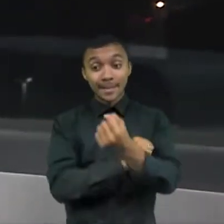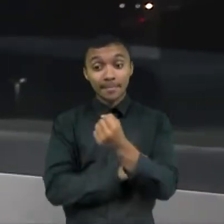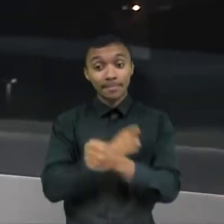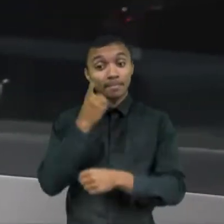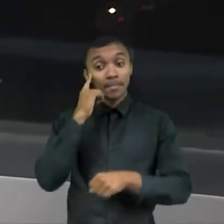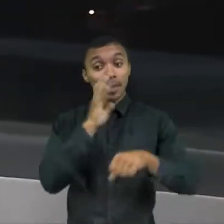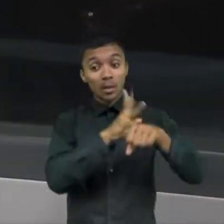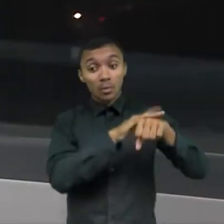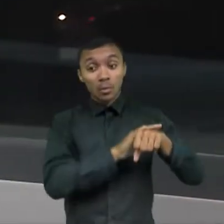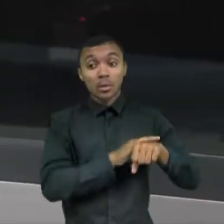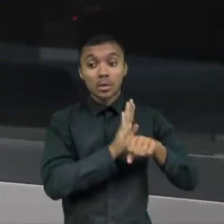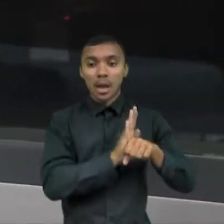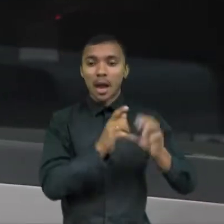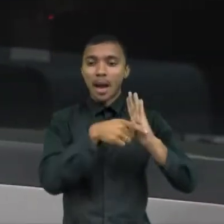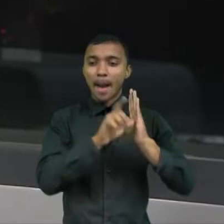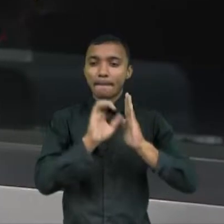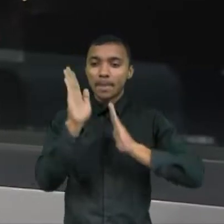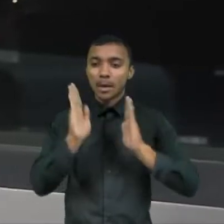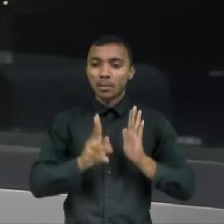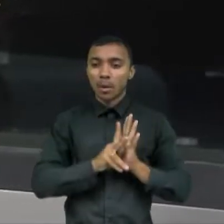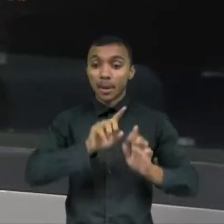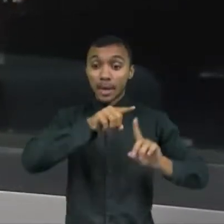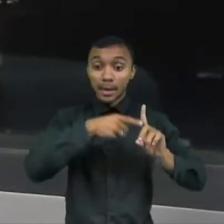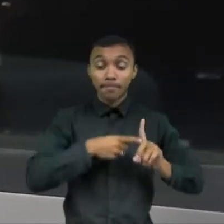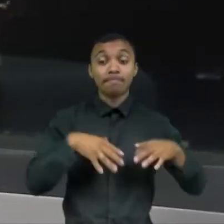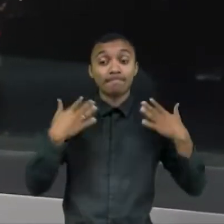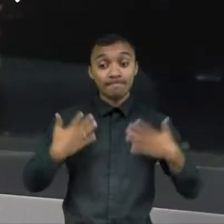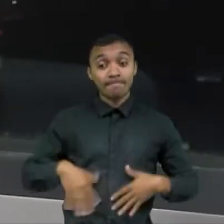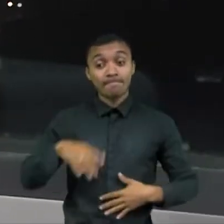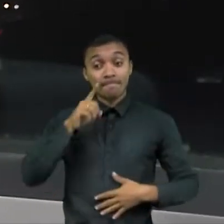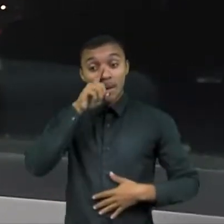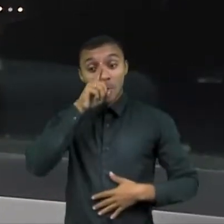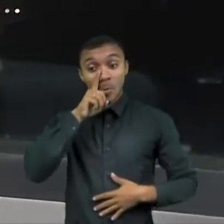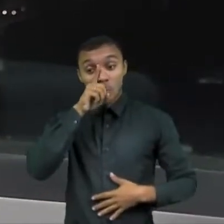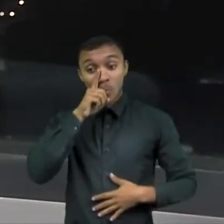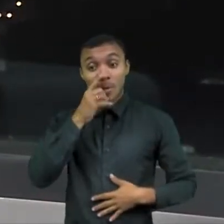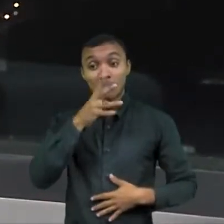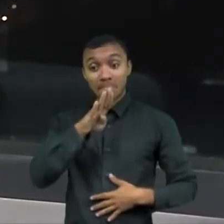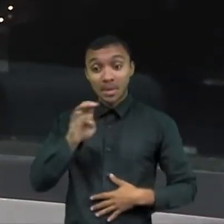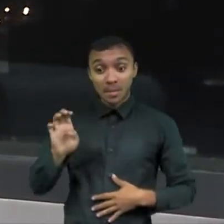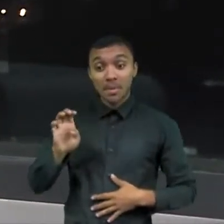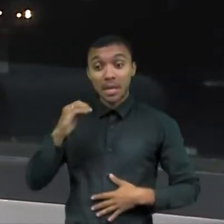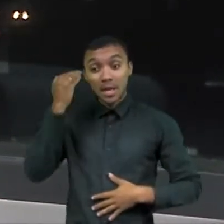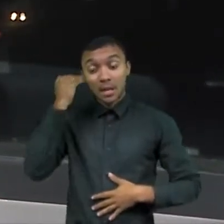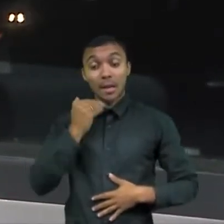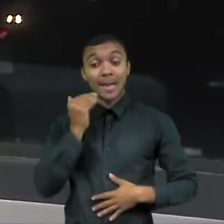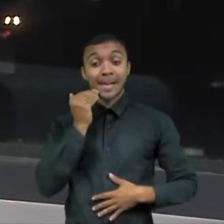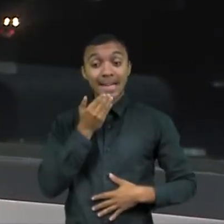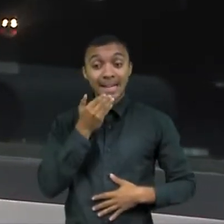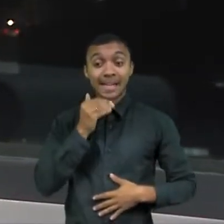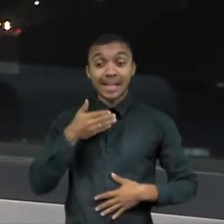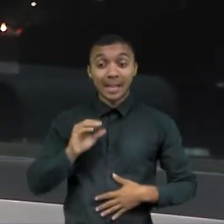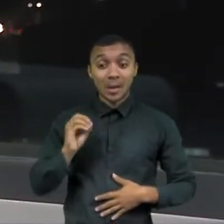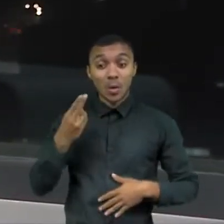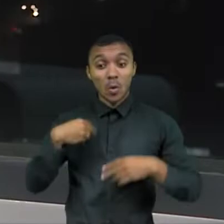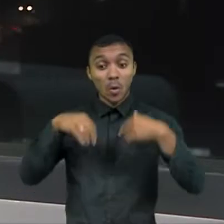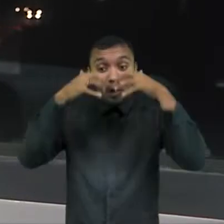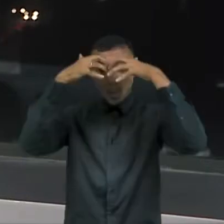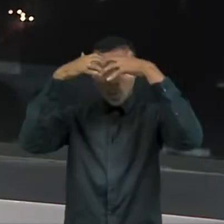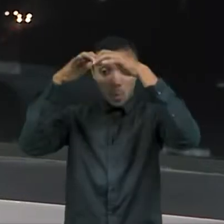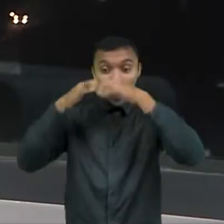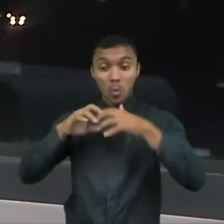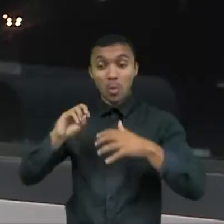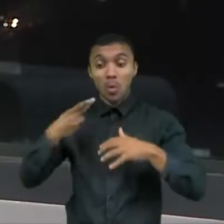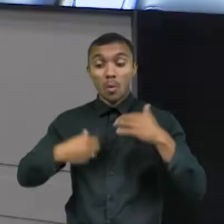ainda na gestação, pode provocar malformações congênitas, faciais, neurológicas, cardíacas e até